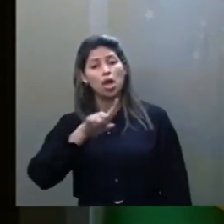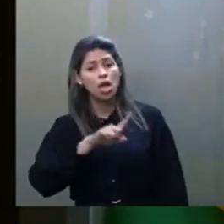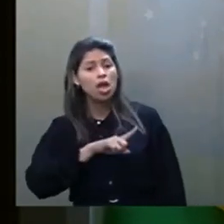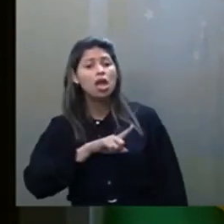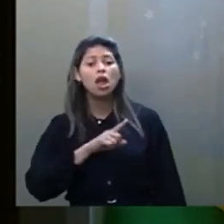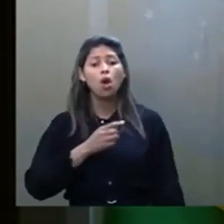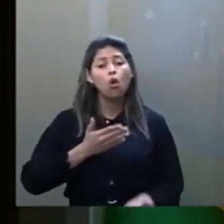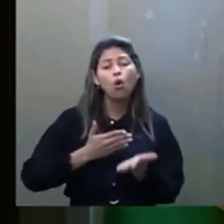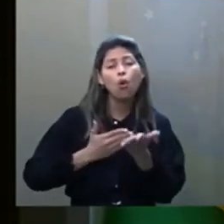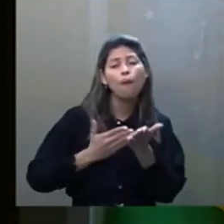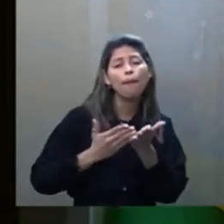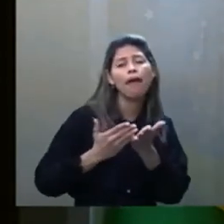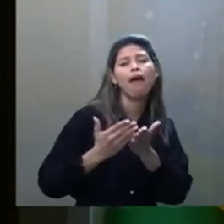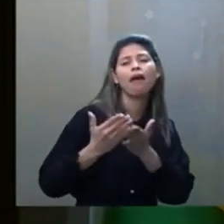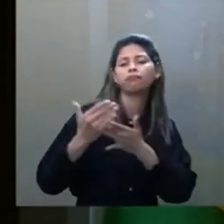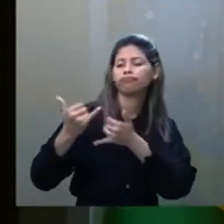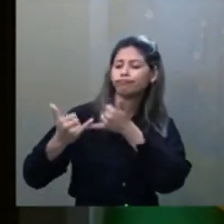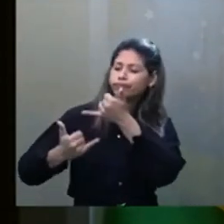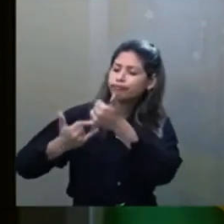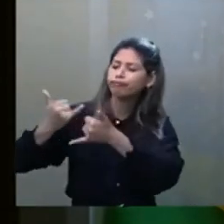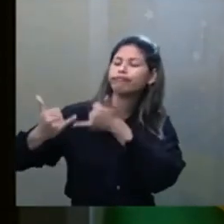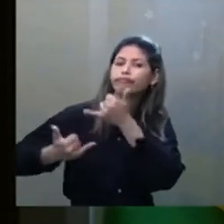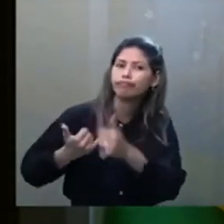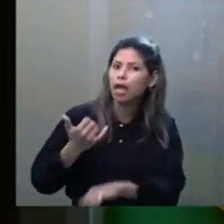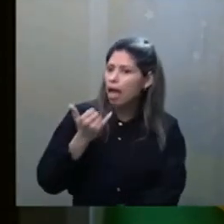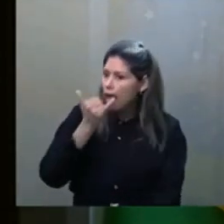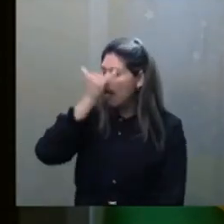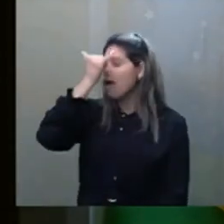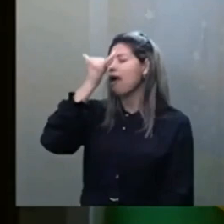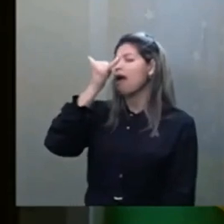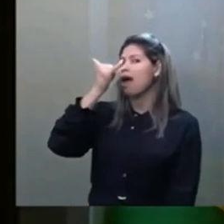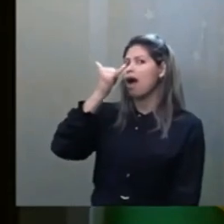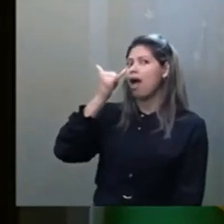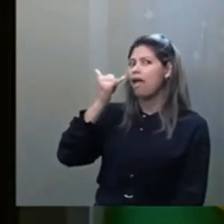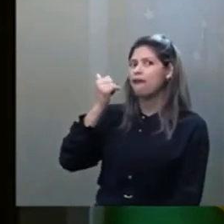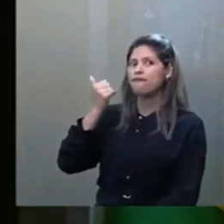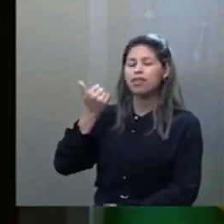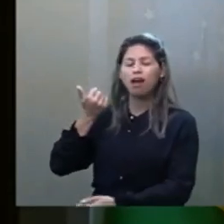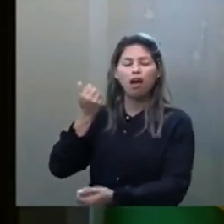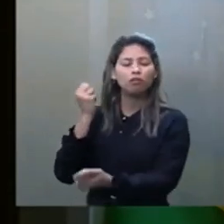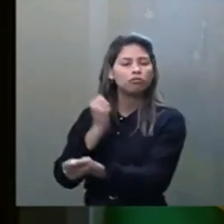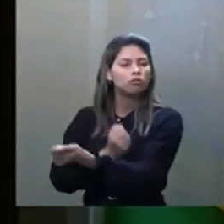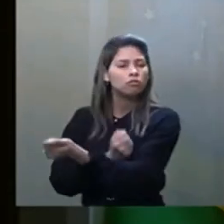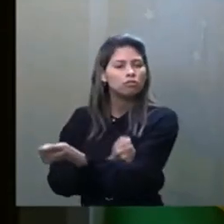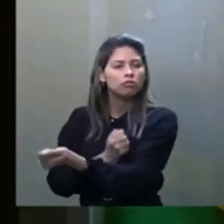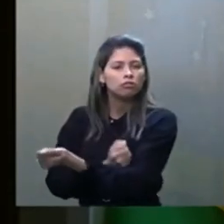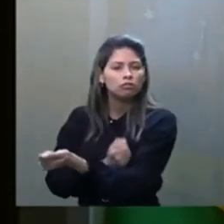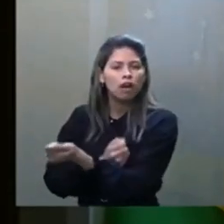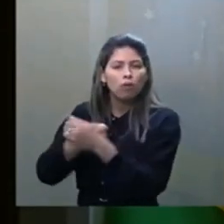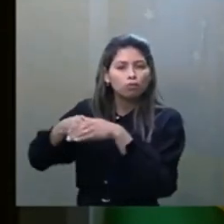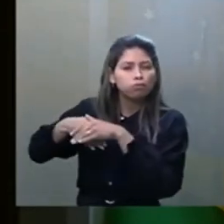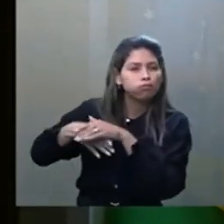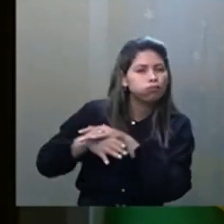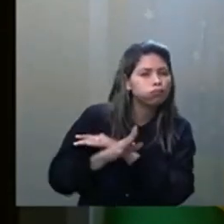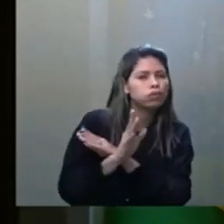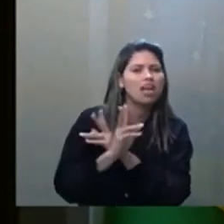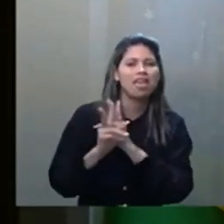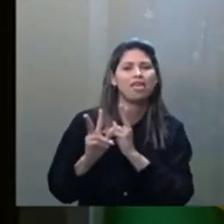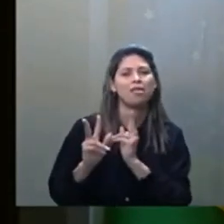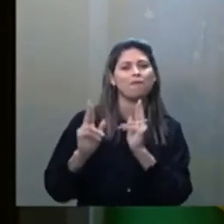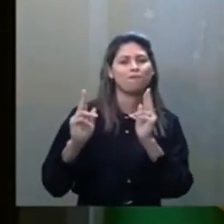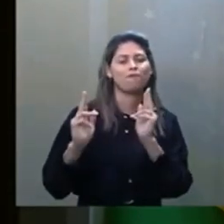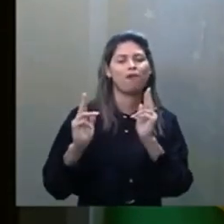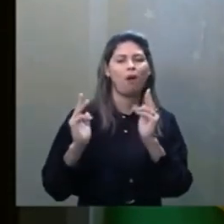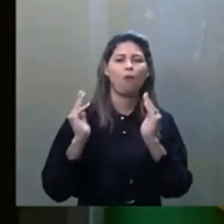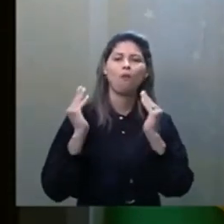utilizar os jogos de azar, desenvolve uma dependência tão forte quanto a equivalente a da cocaína, que é muito poderosa.